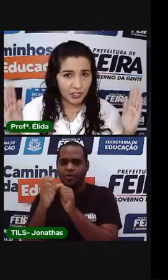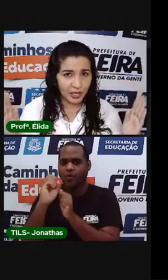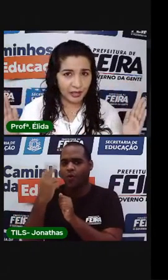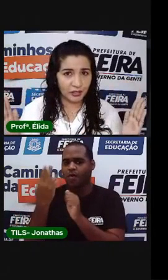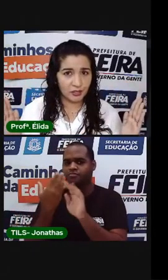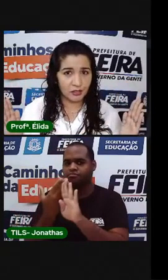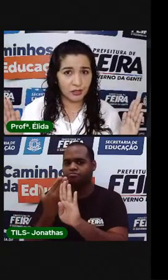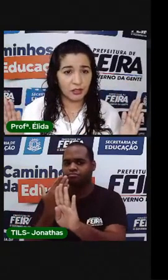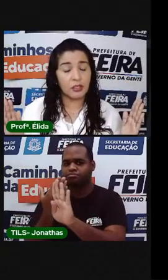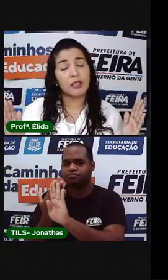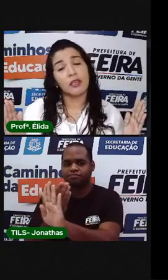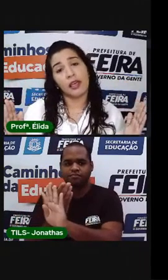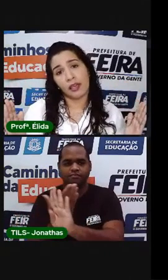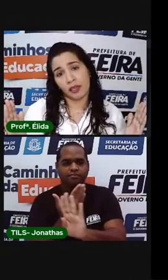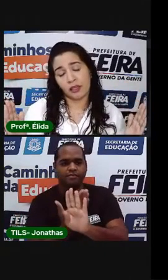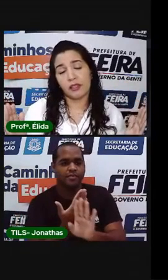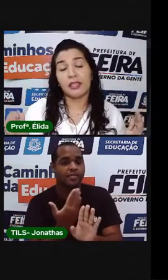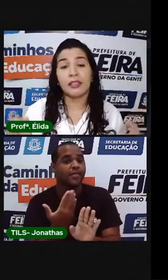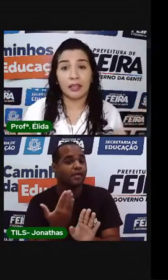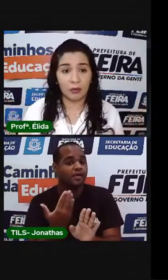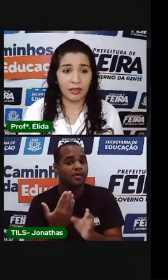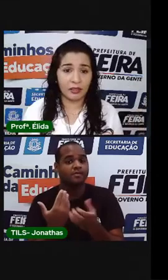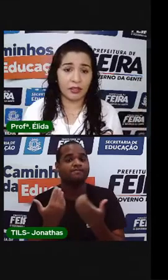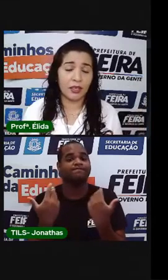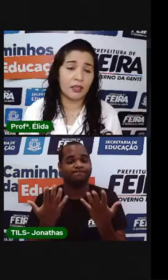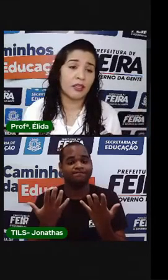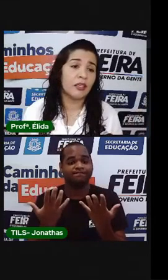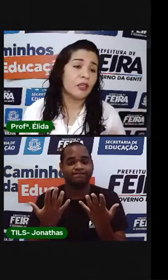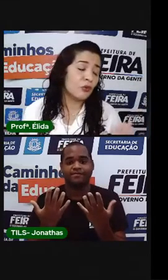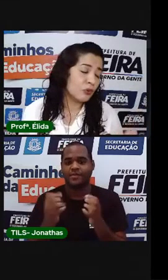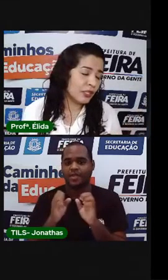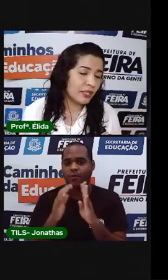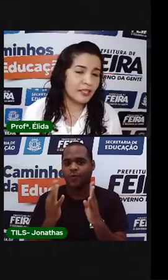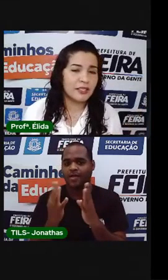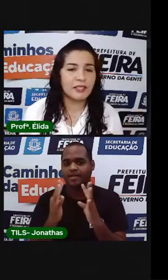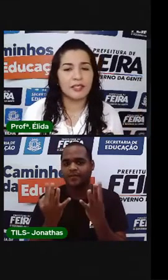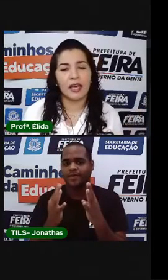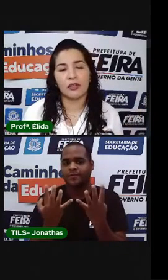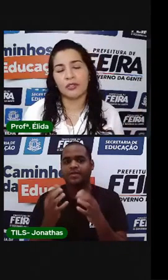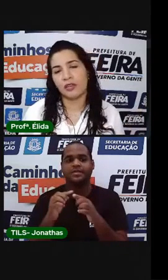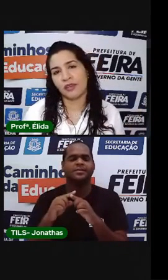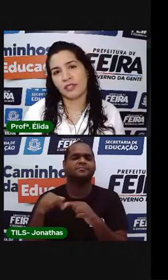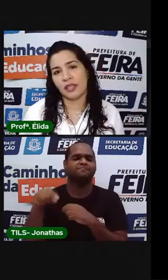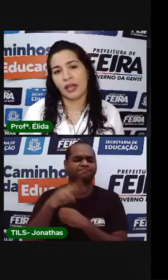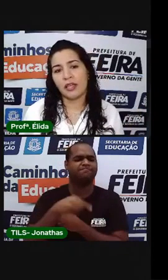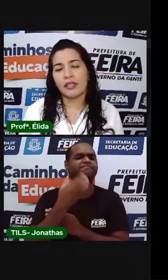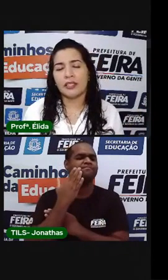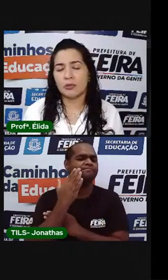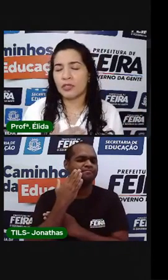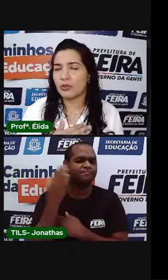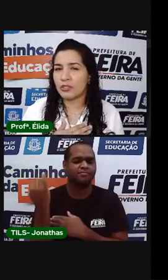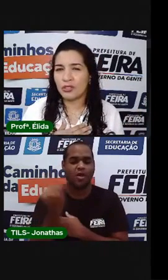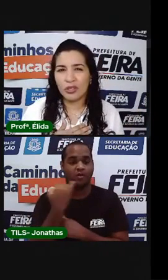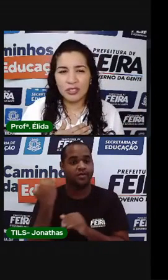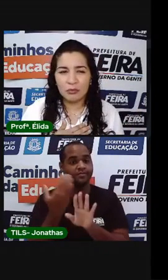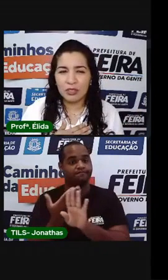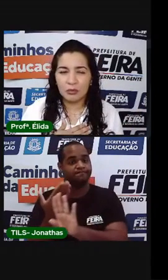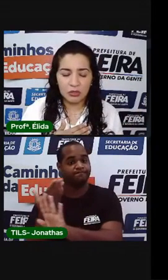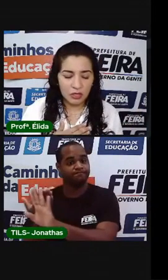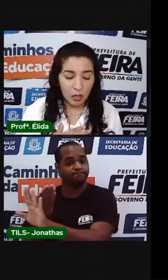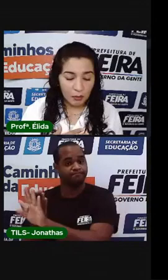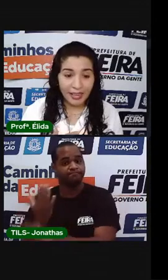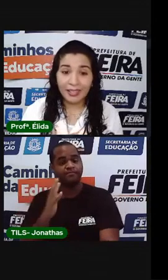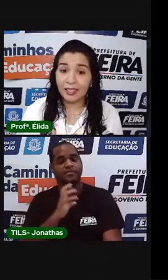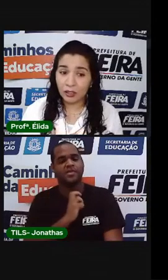estão afastadas? Na quarentena, foi necessário nos afastar das pessoas que nós